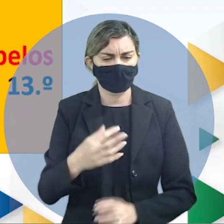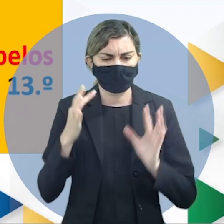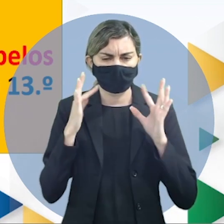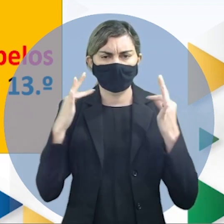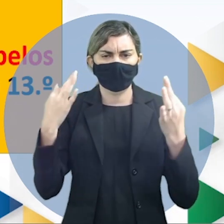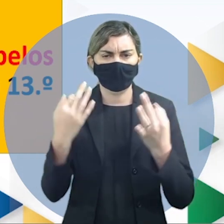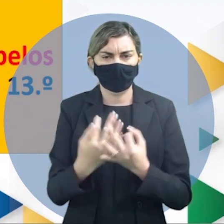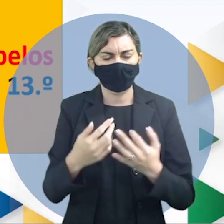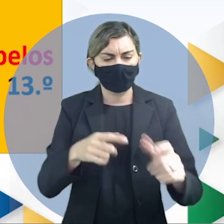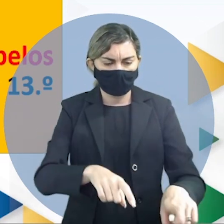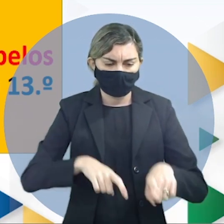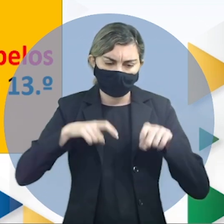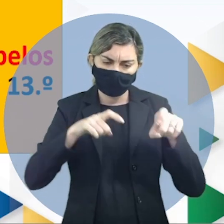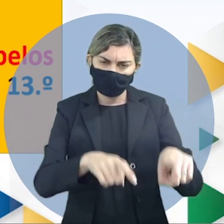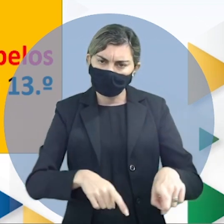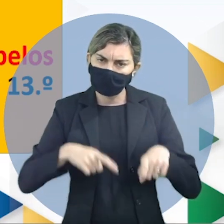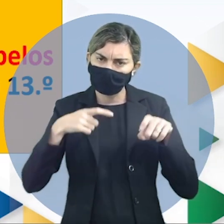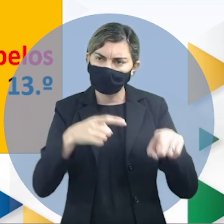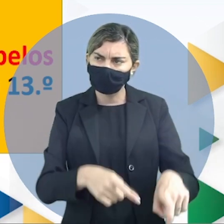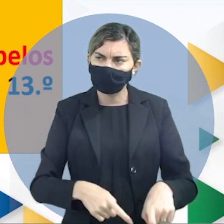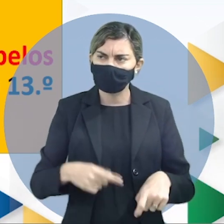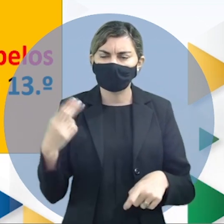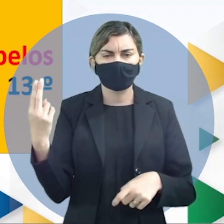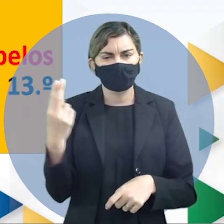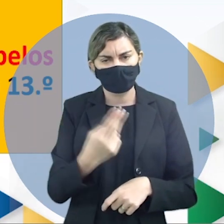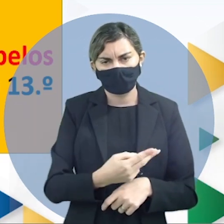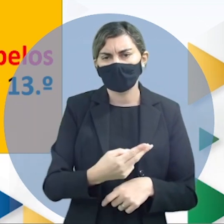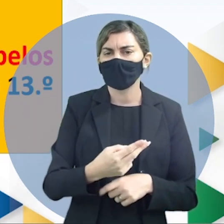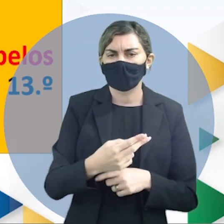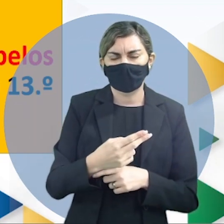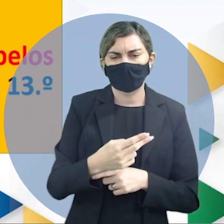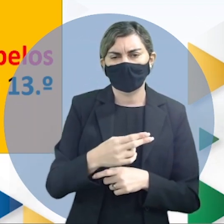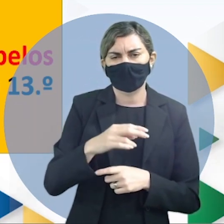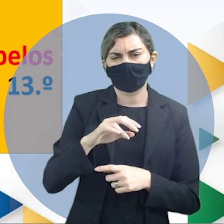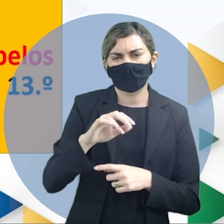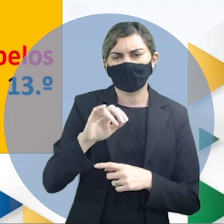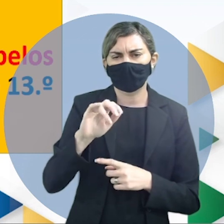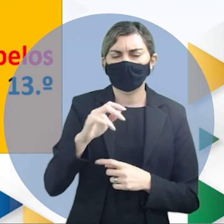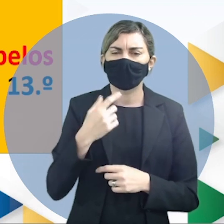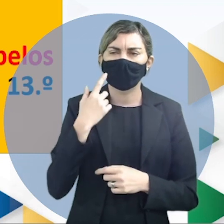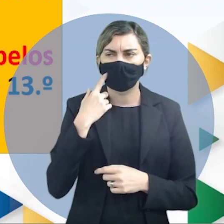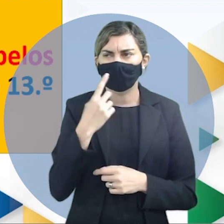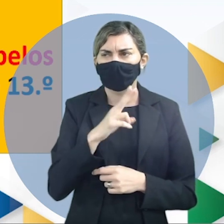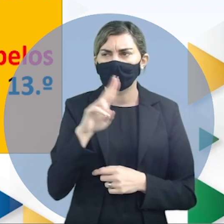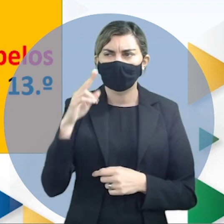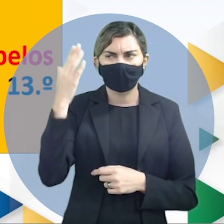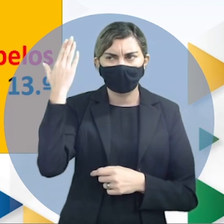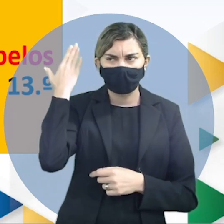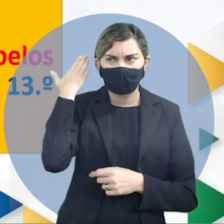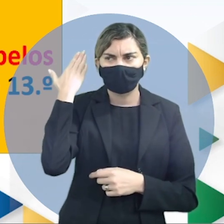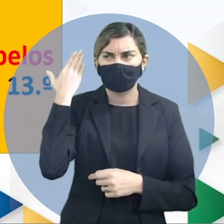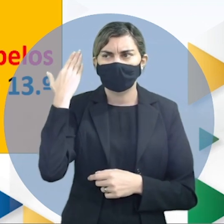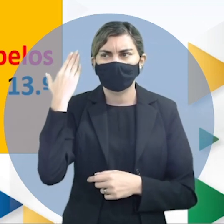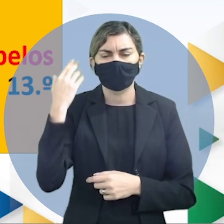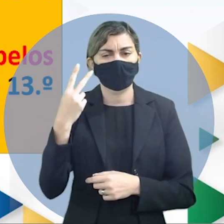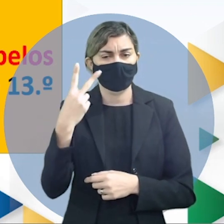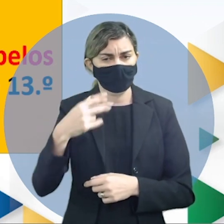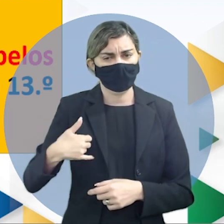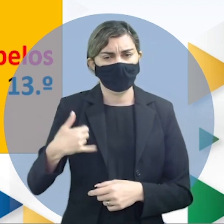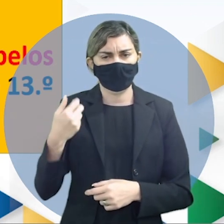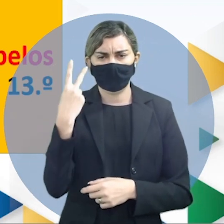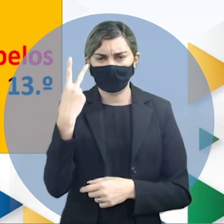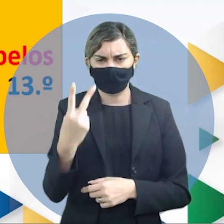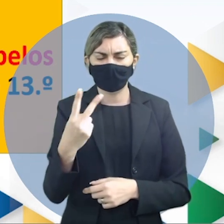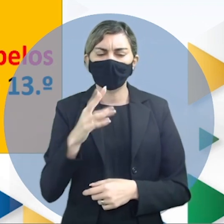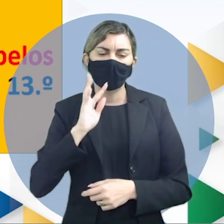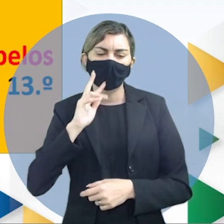família de agricultores e recebeu o nome de Llamo Dumpre com 2 anos de idade